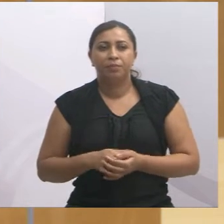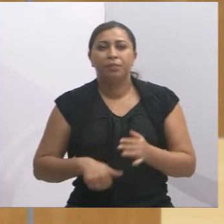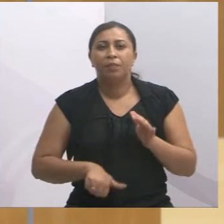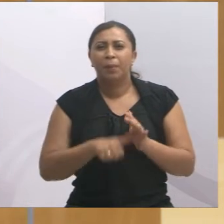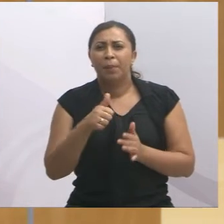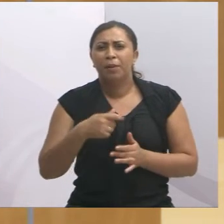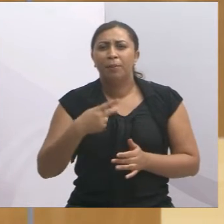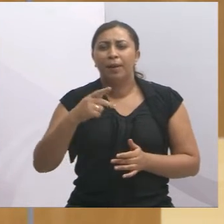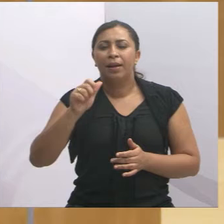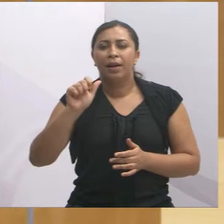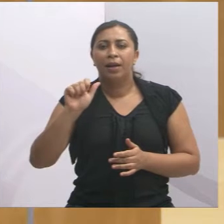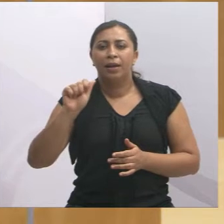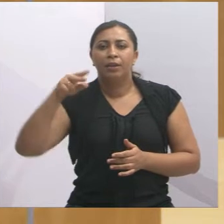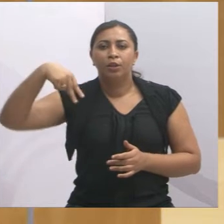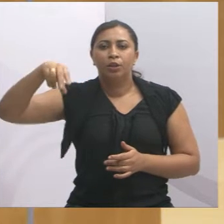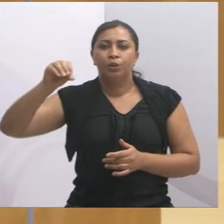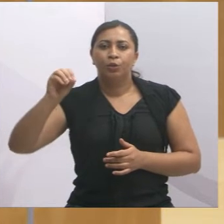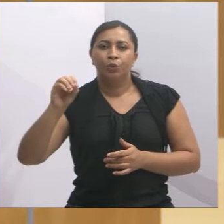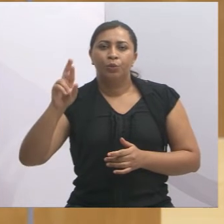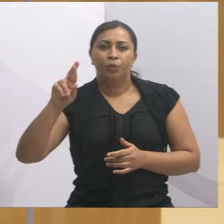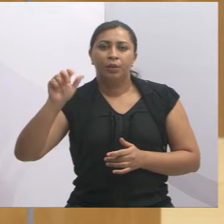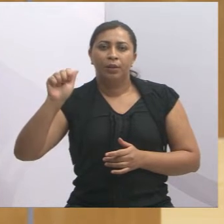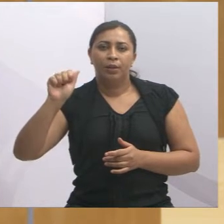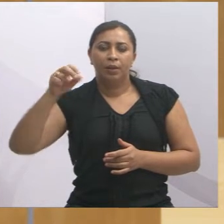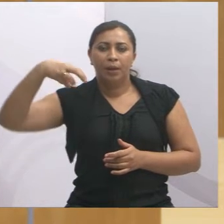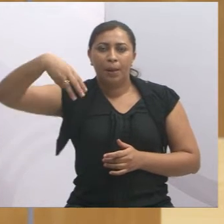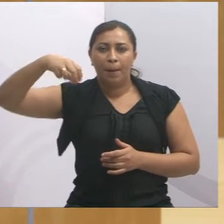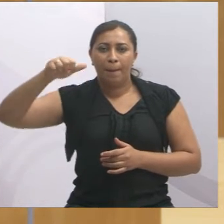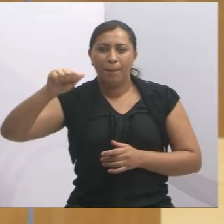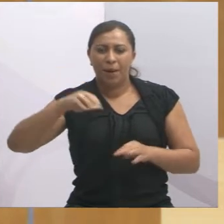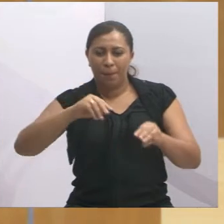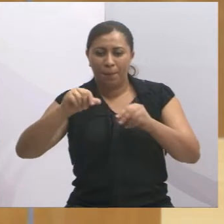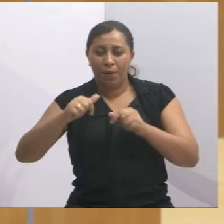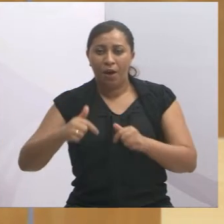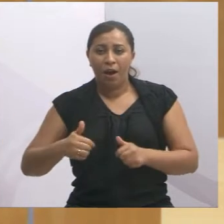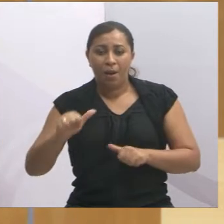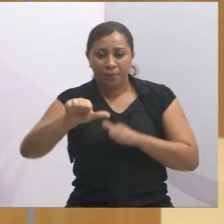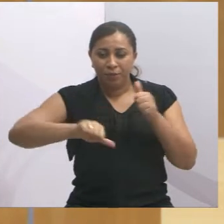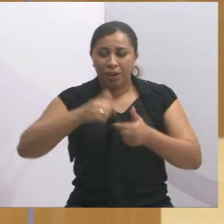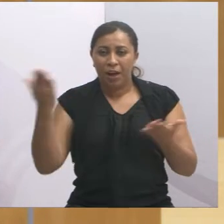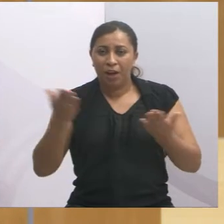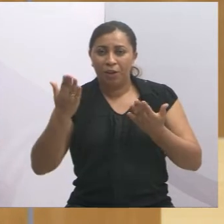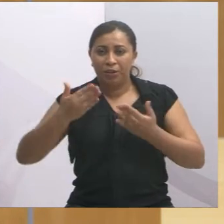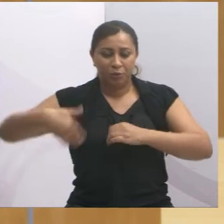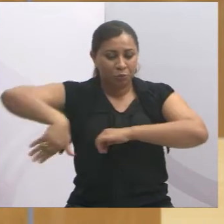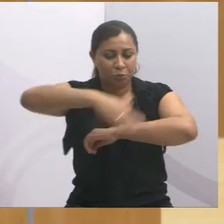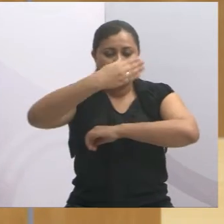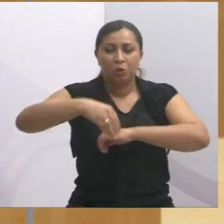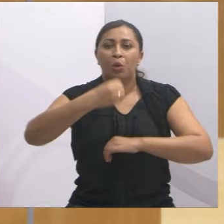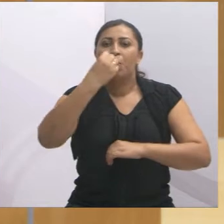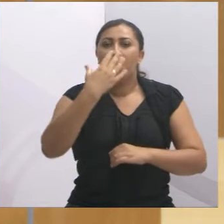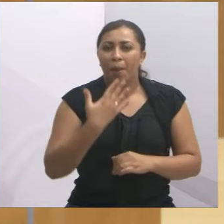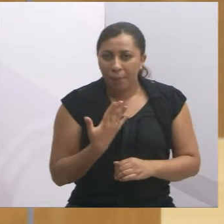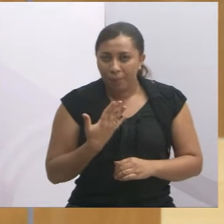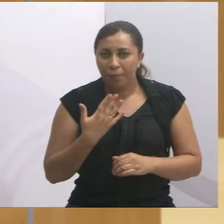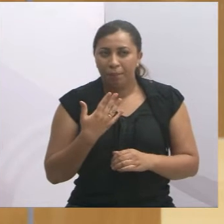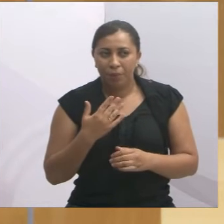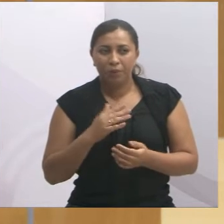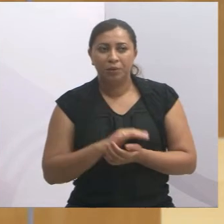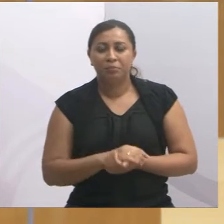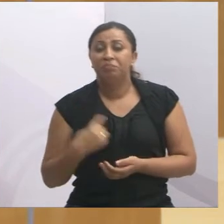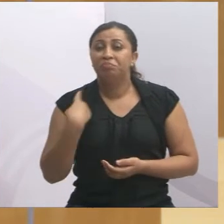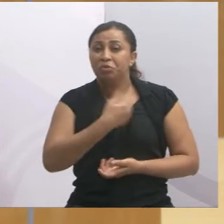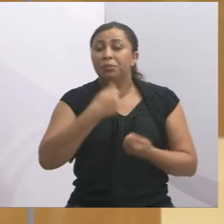Panorama em 2017, quando nós assumimos aqui, a cidade de Acaraí, aquela Serra Negra, que ninguém acreditava, a infraestrutura, nós temos que agradecer